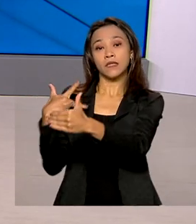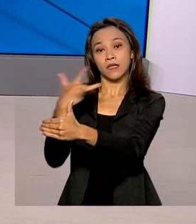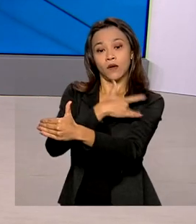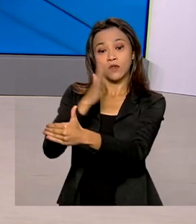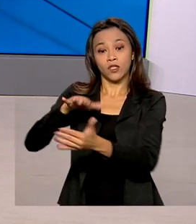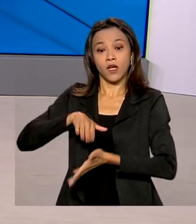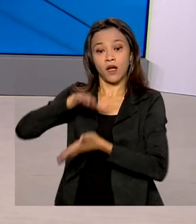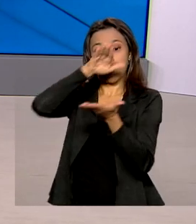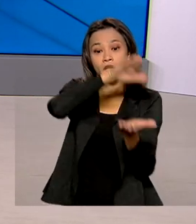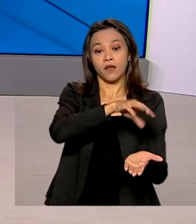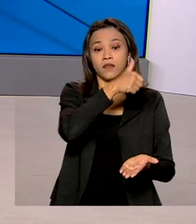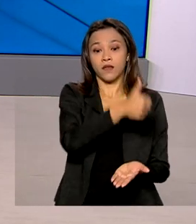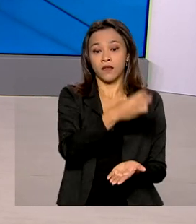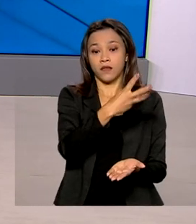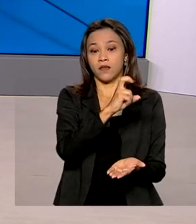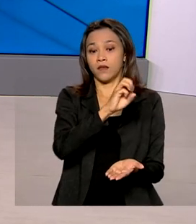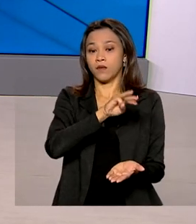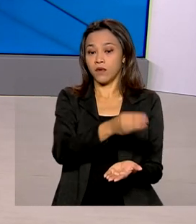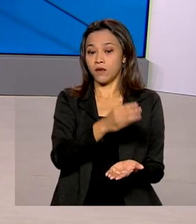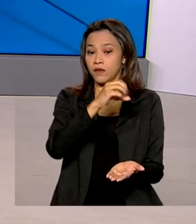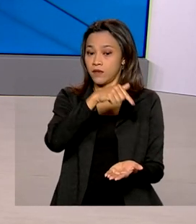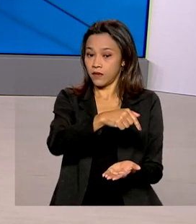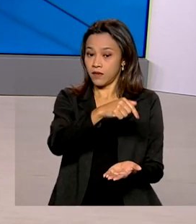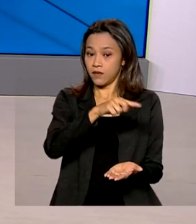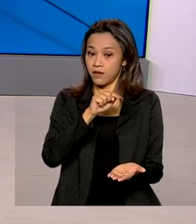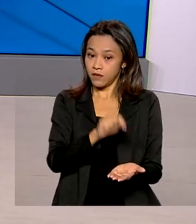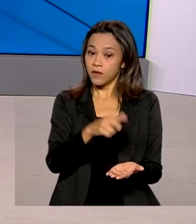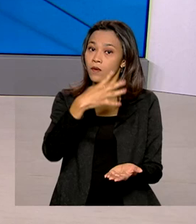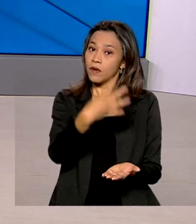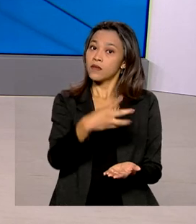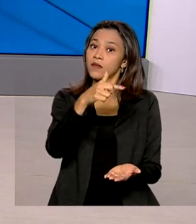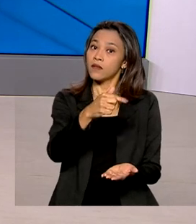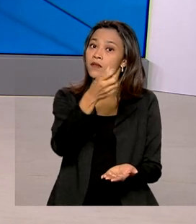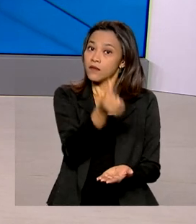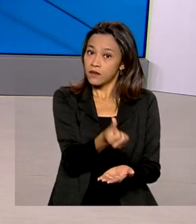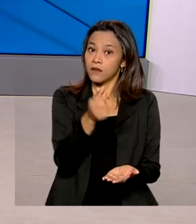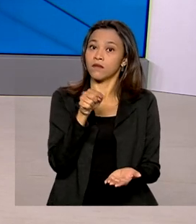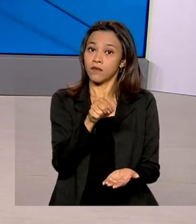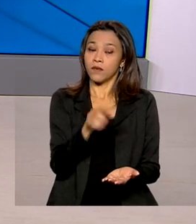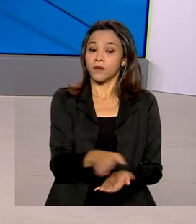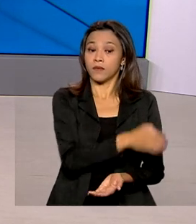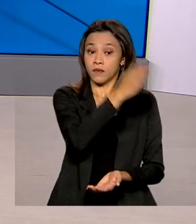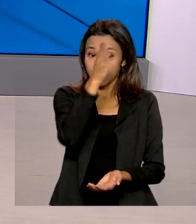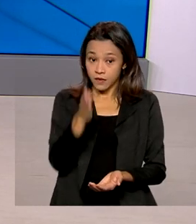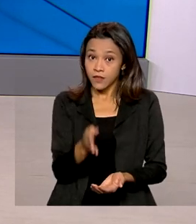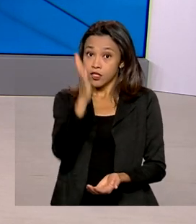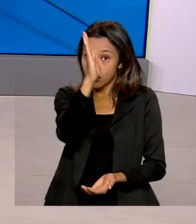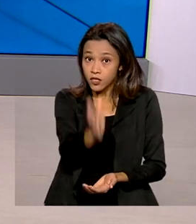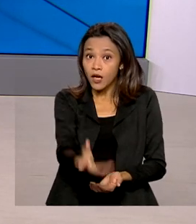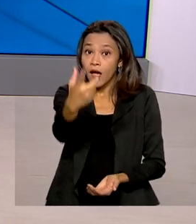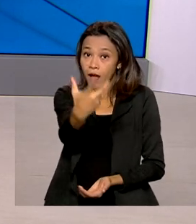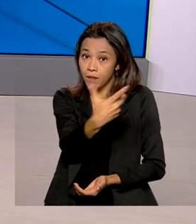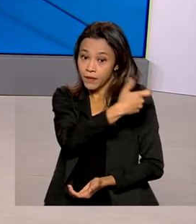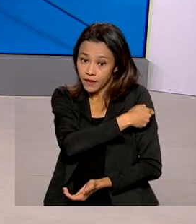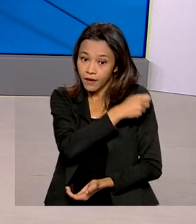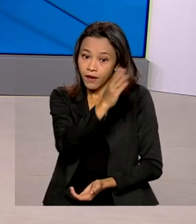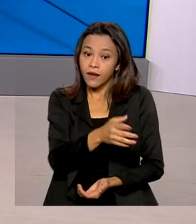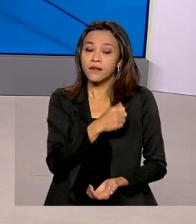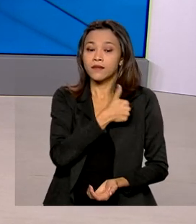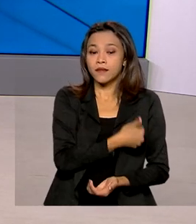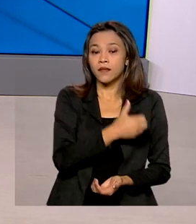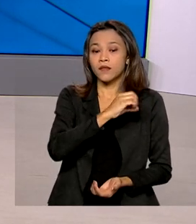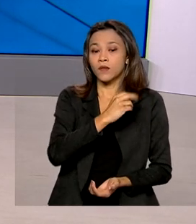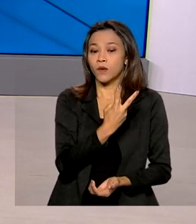135.077.476 doses. As doses aplicadas já somam 102